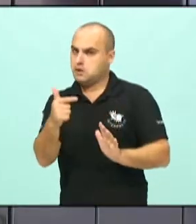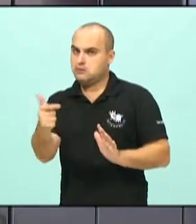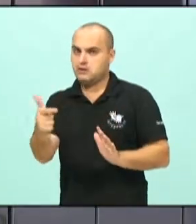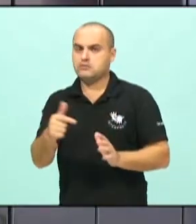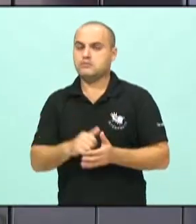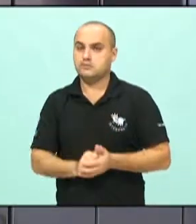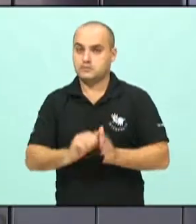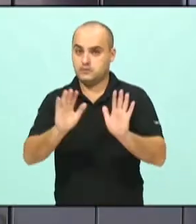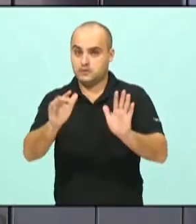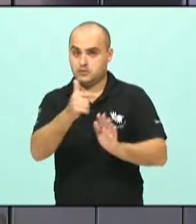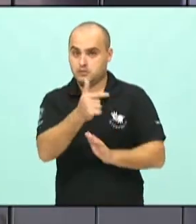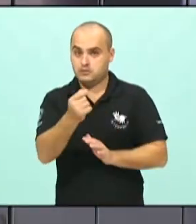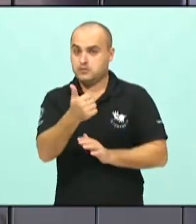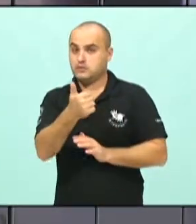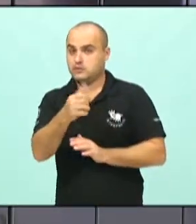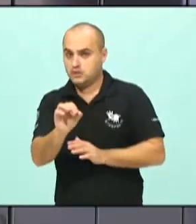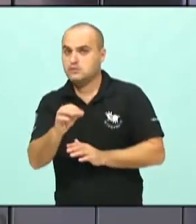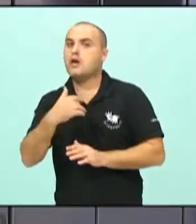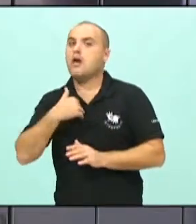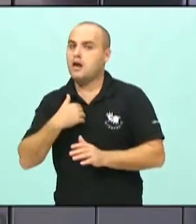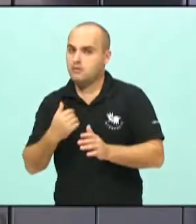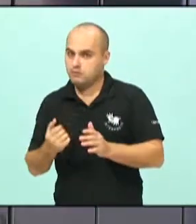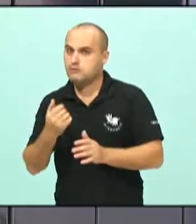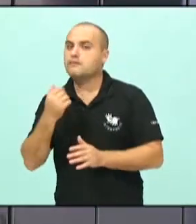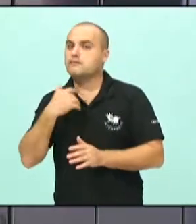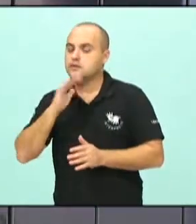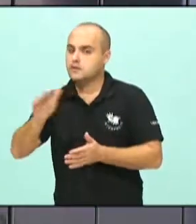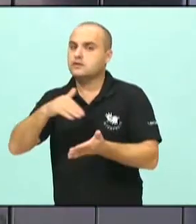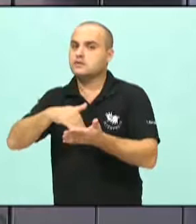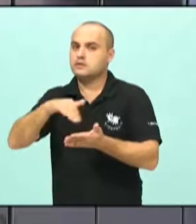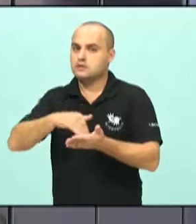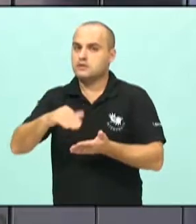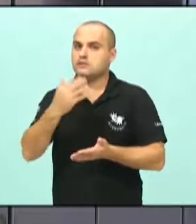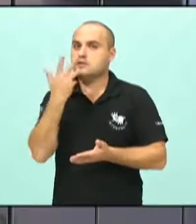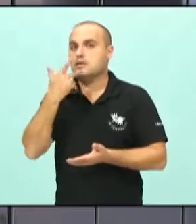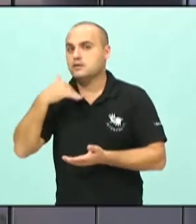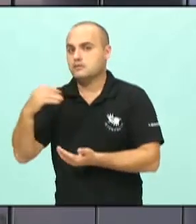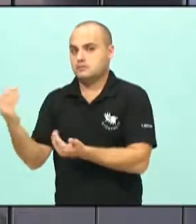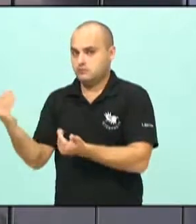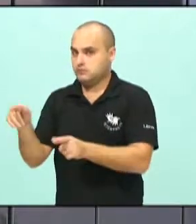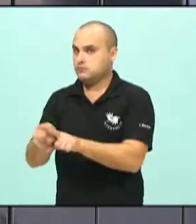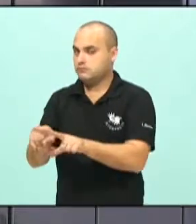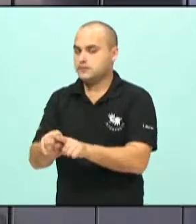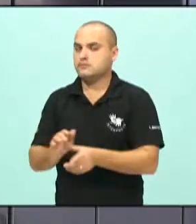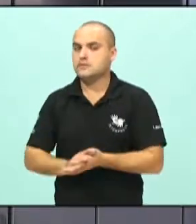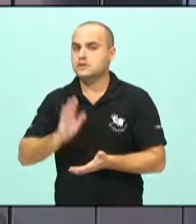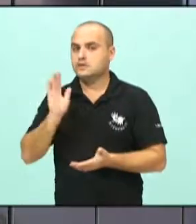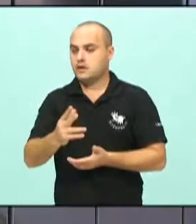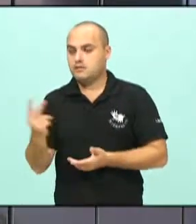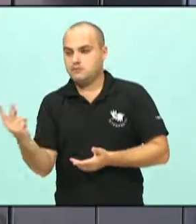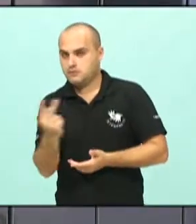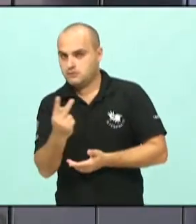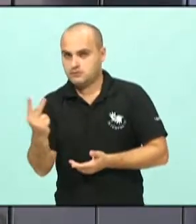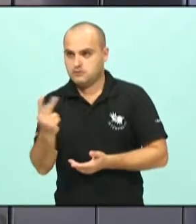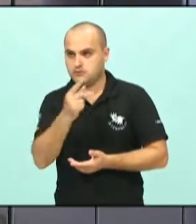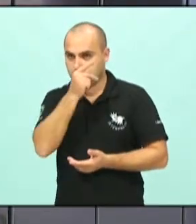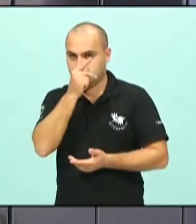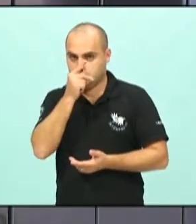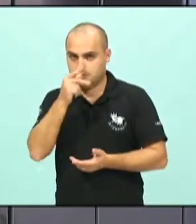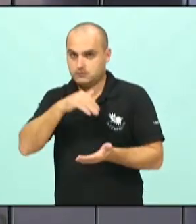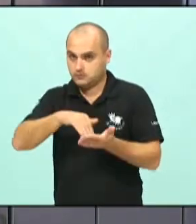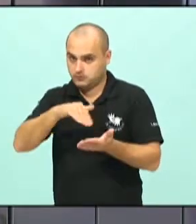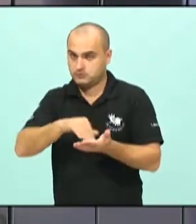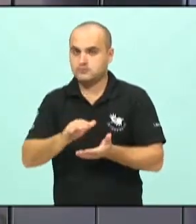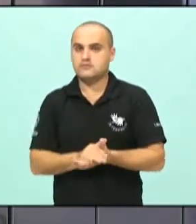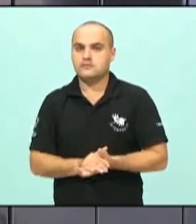que em 2010 eu fui secretário da Criança, Adolescente e Juventude também. Perfeito. Então, estive nas duas pastas e não tenho... E, aliás,